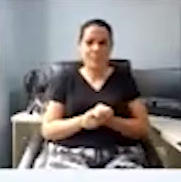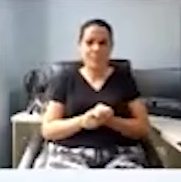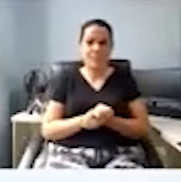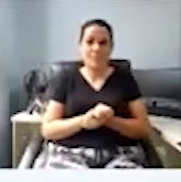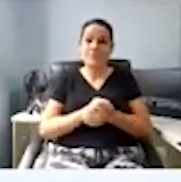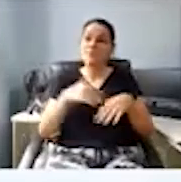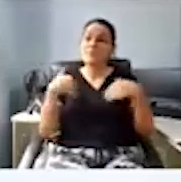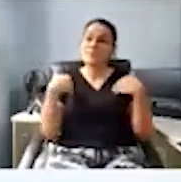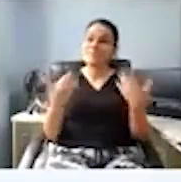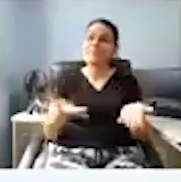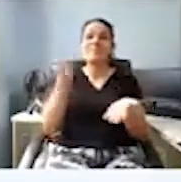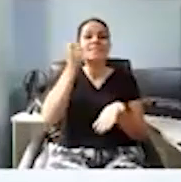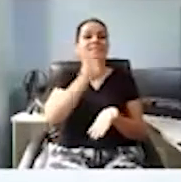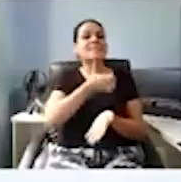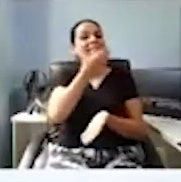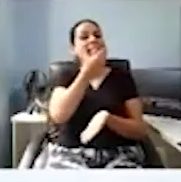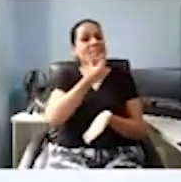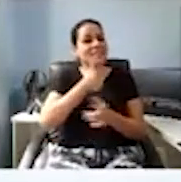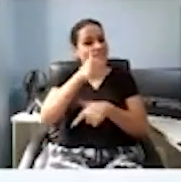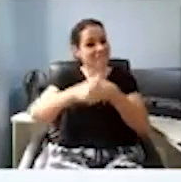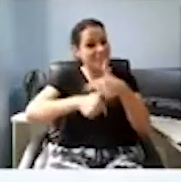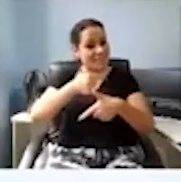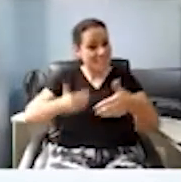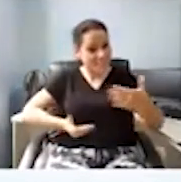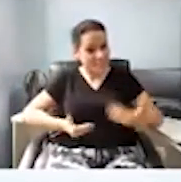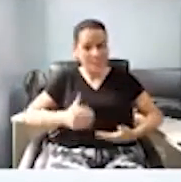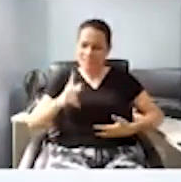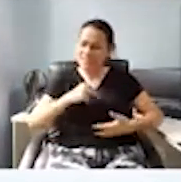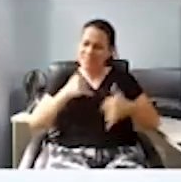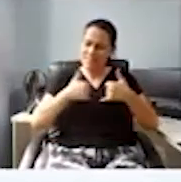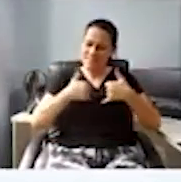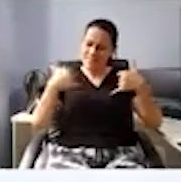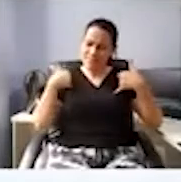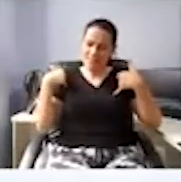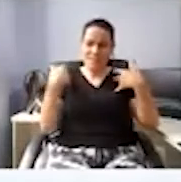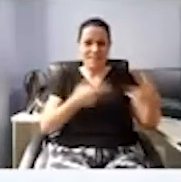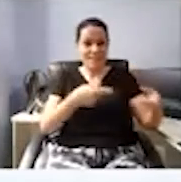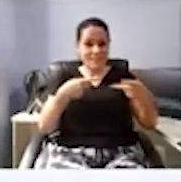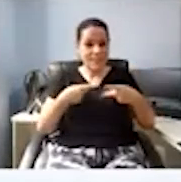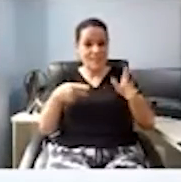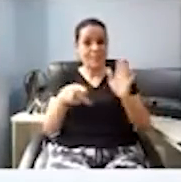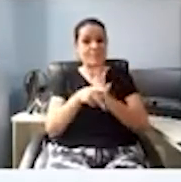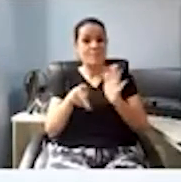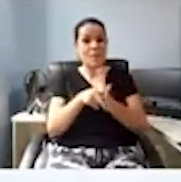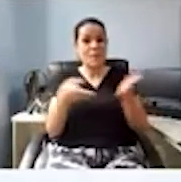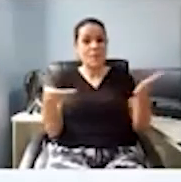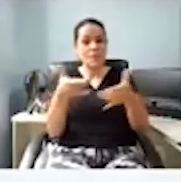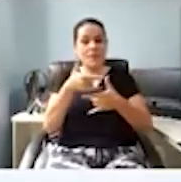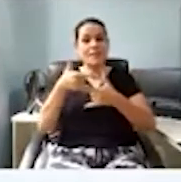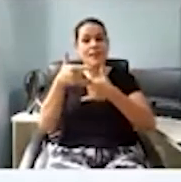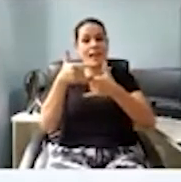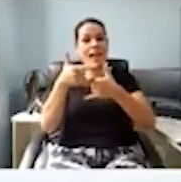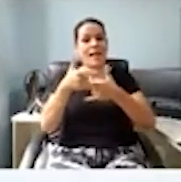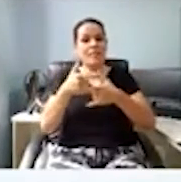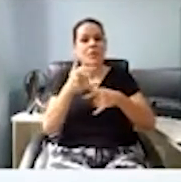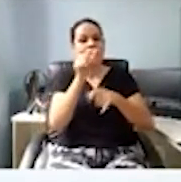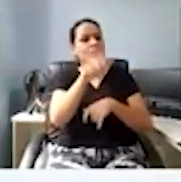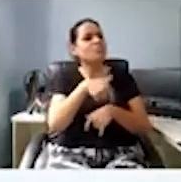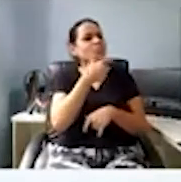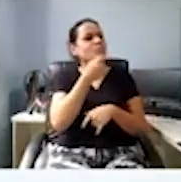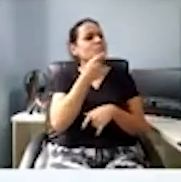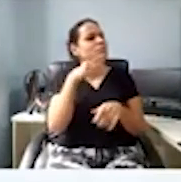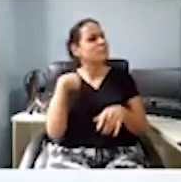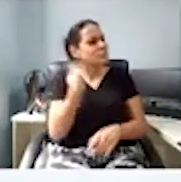Então, trabalhadores e trabalhadoras, é com muito orgulho que recebemos aqui na Live SMC de hoje o nosso vereador,